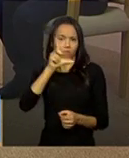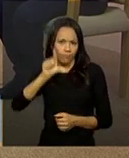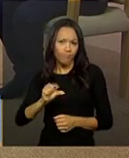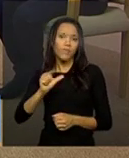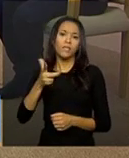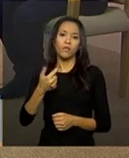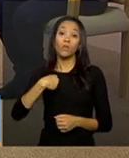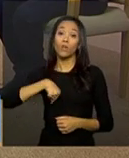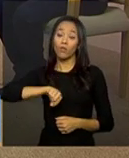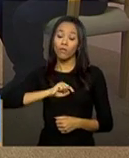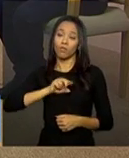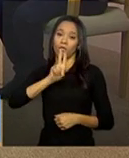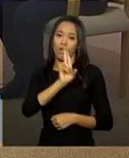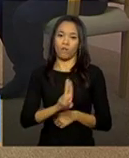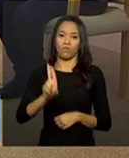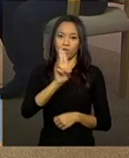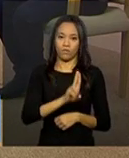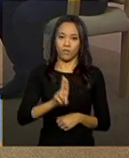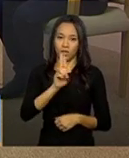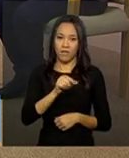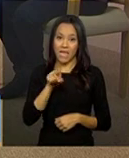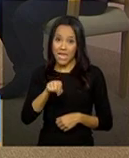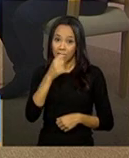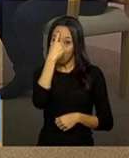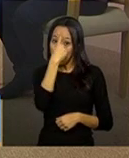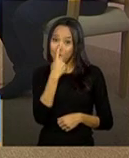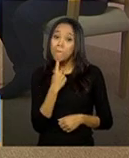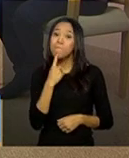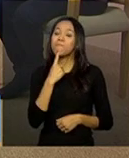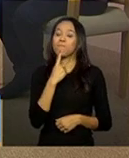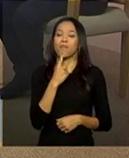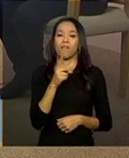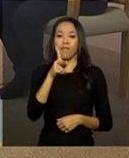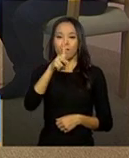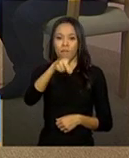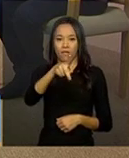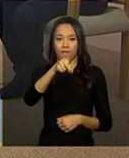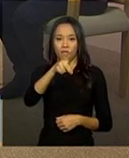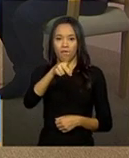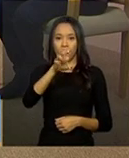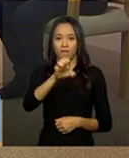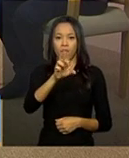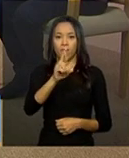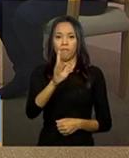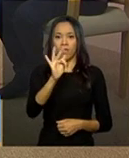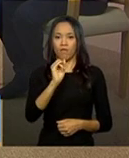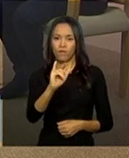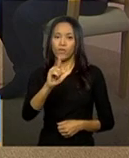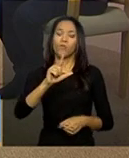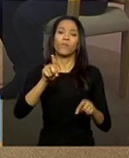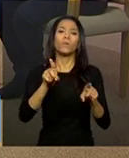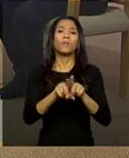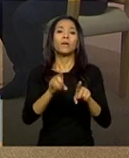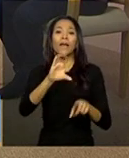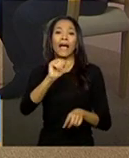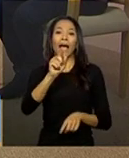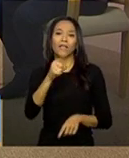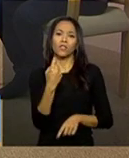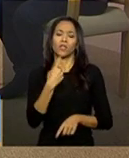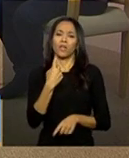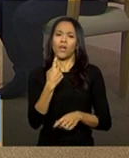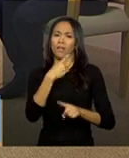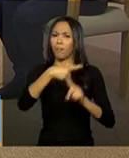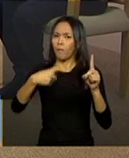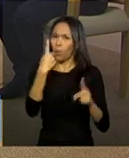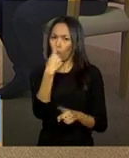isso que a gente chama do perfil Cade Único. Então, esse perfil Cade Único, que são famílias com percato até meio salário, ou renda